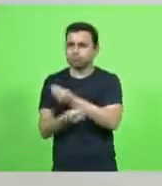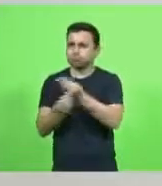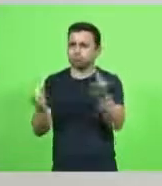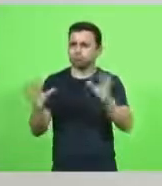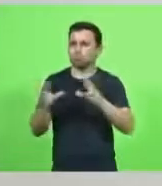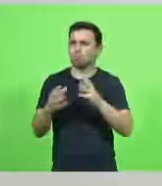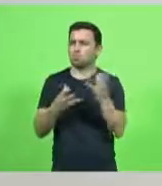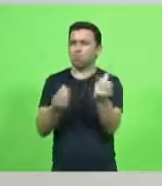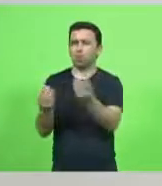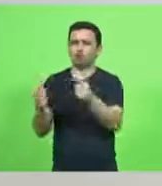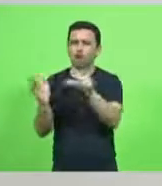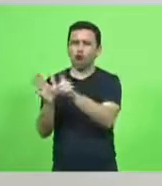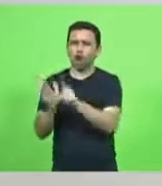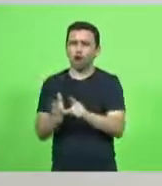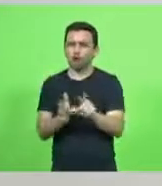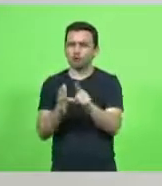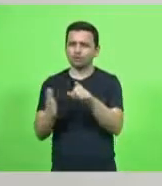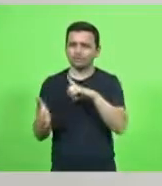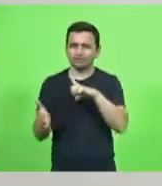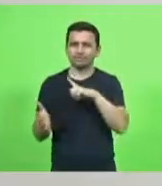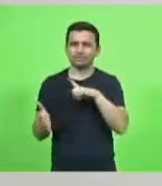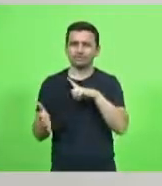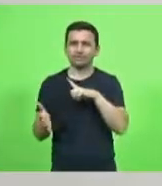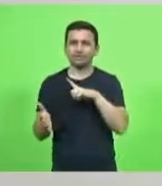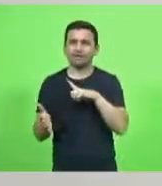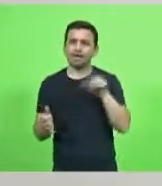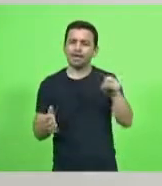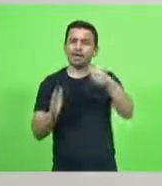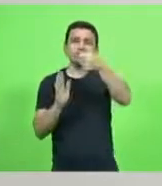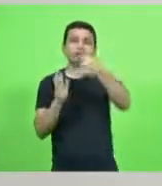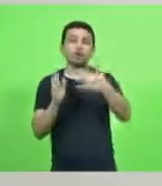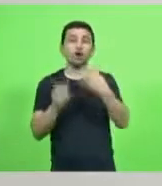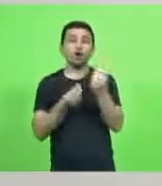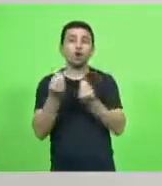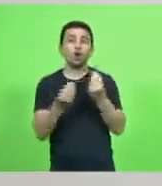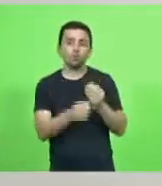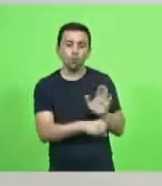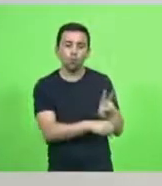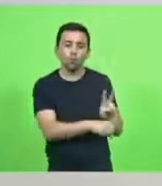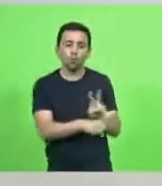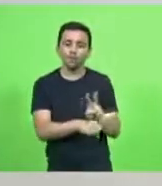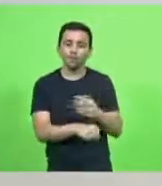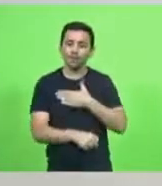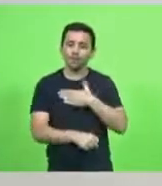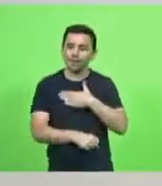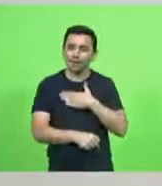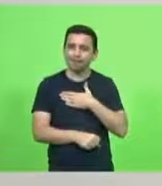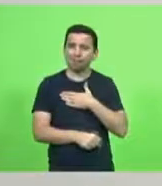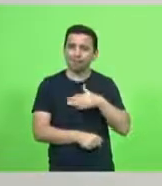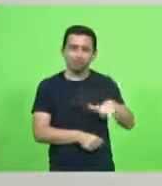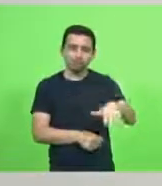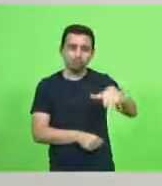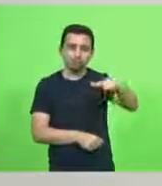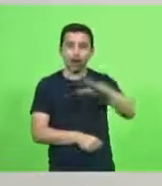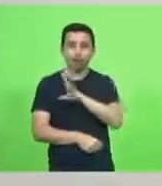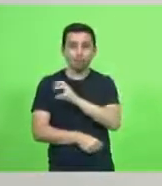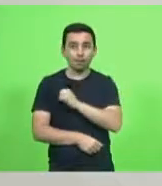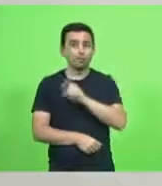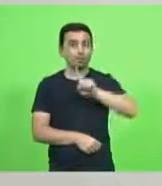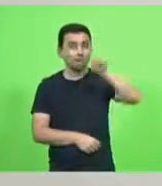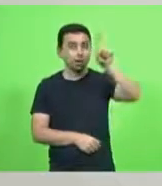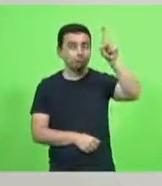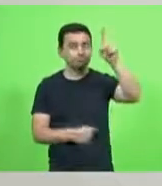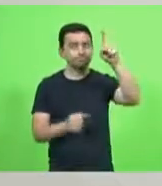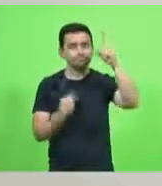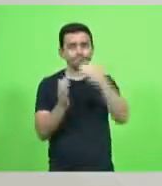venda na CPAD, ela conta como nos criou e ela nos ensinou a amar a Deus acima de todas